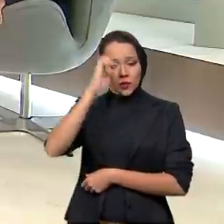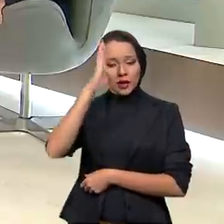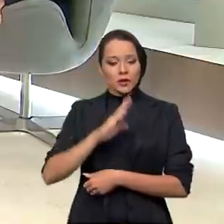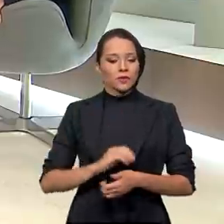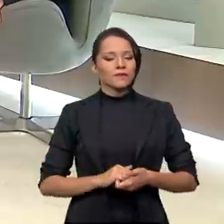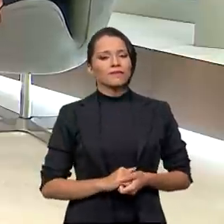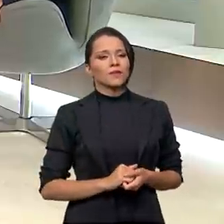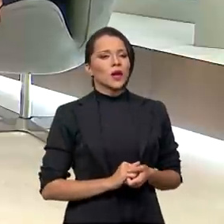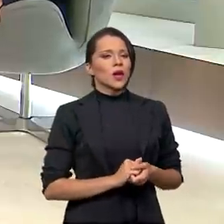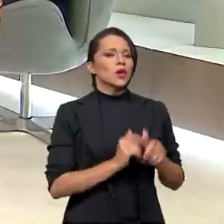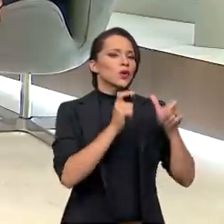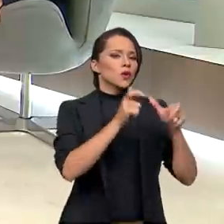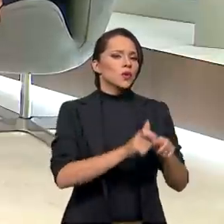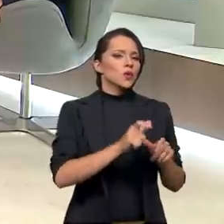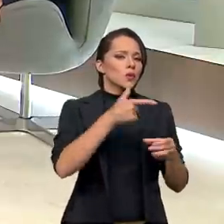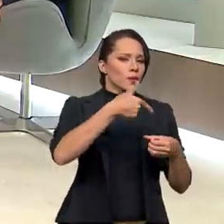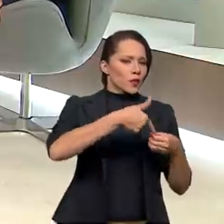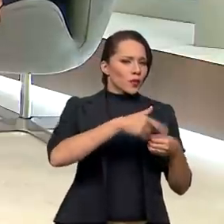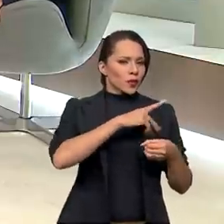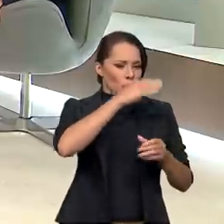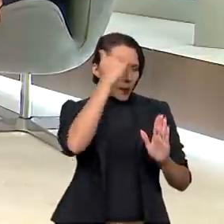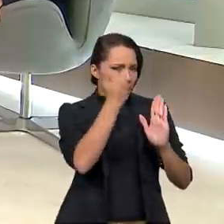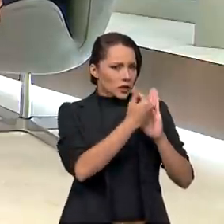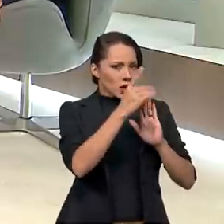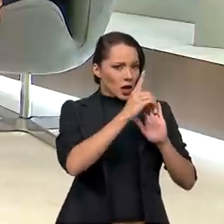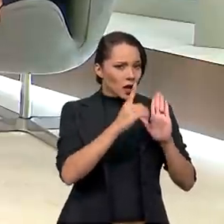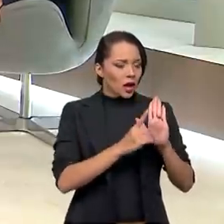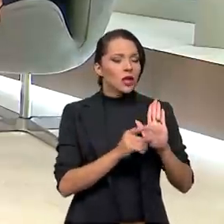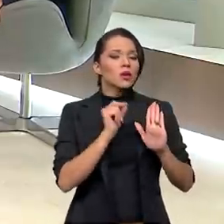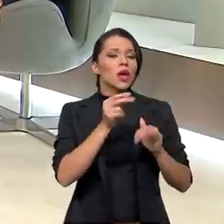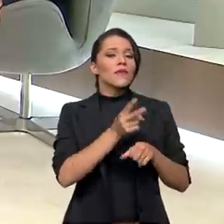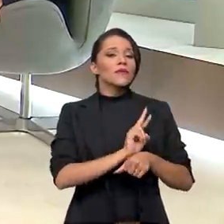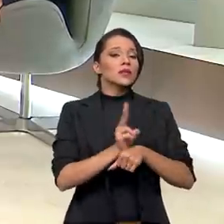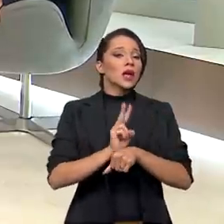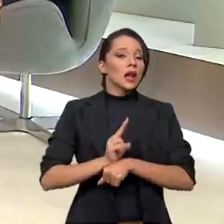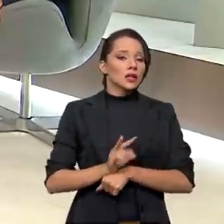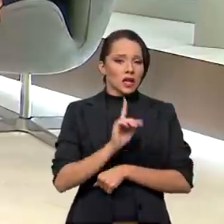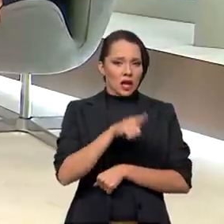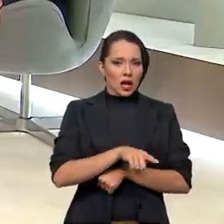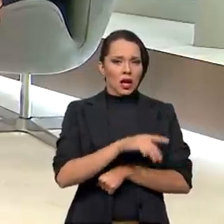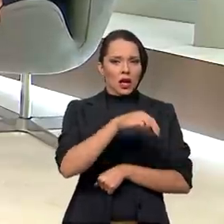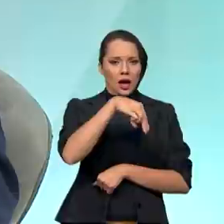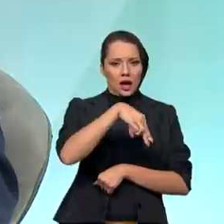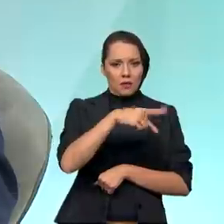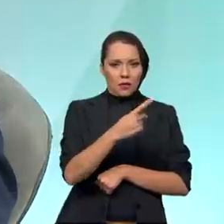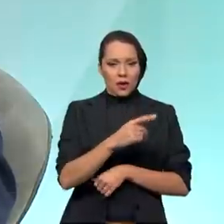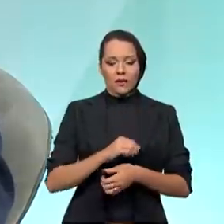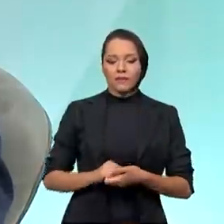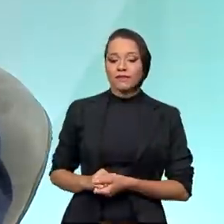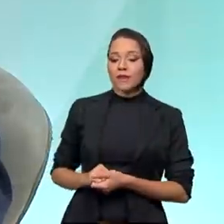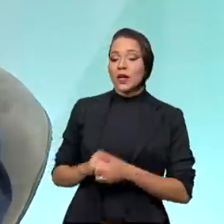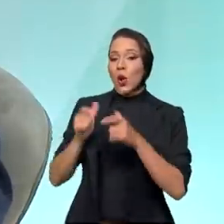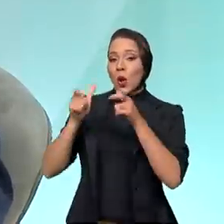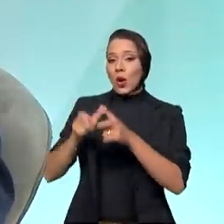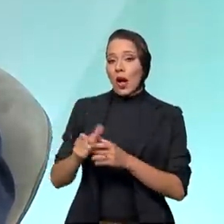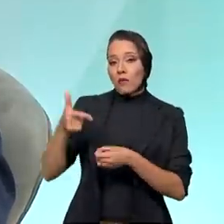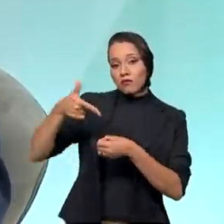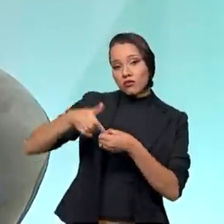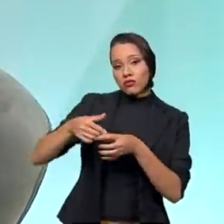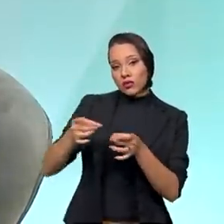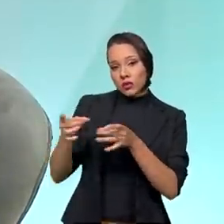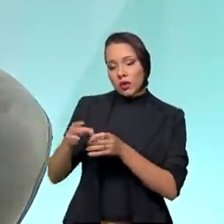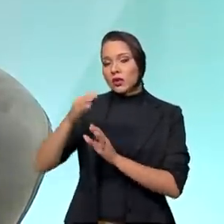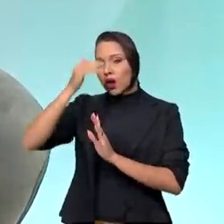E os postos estão cumprindo o decreto lá de fevereiro? Quem fiscaliza isso é a ANP? Os postos estão cumprindo